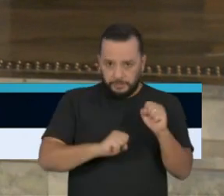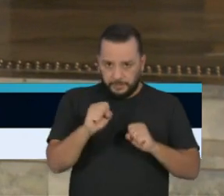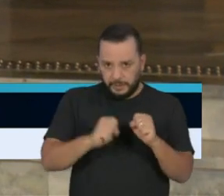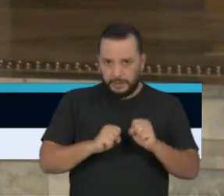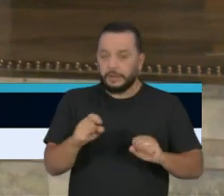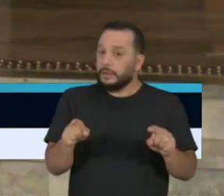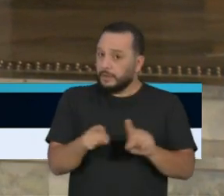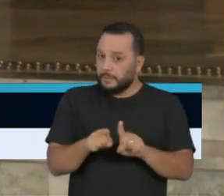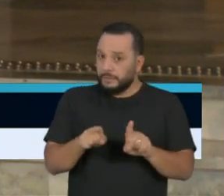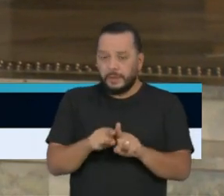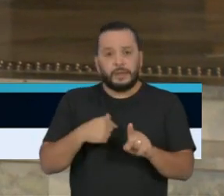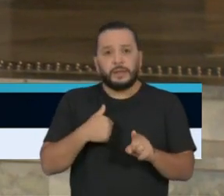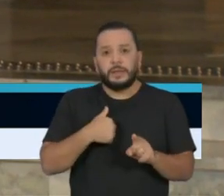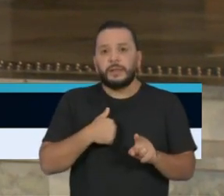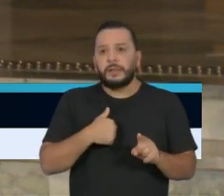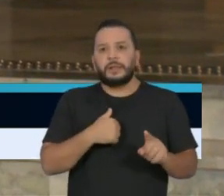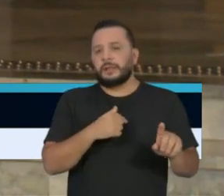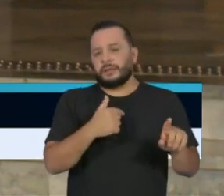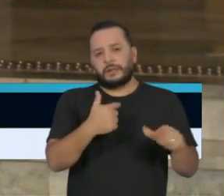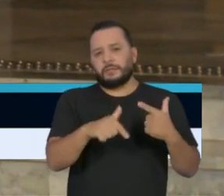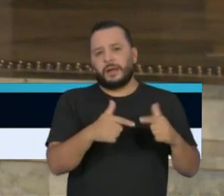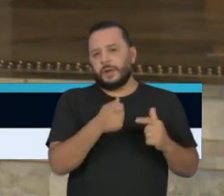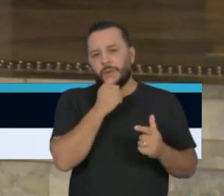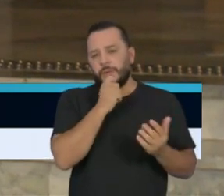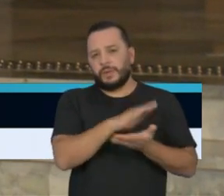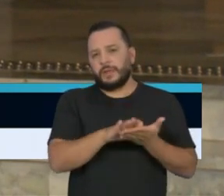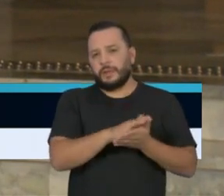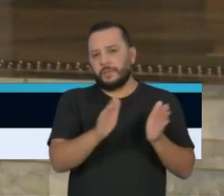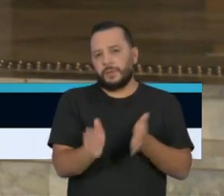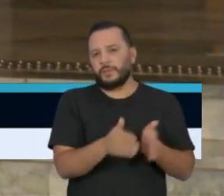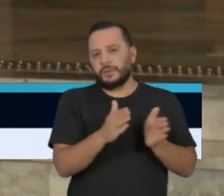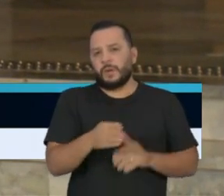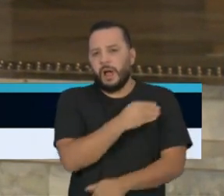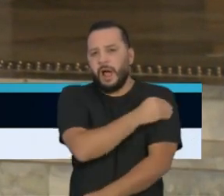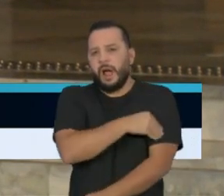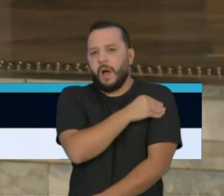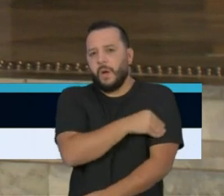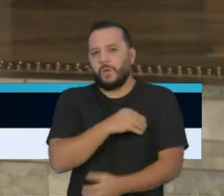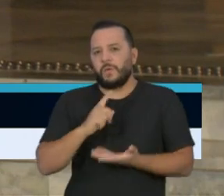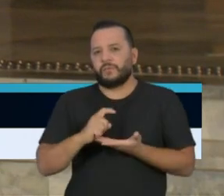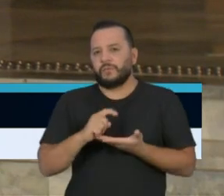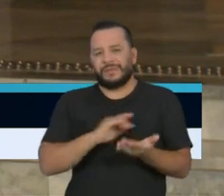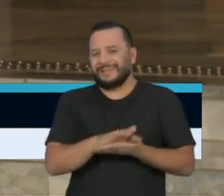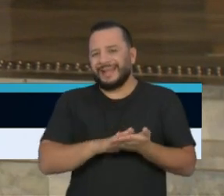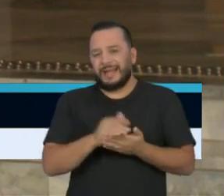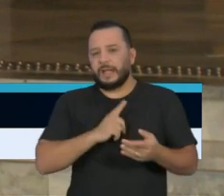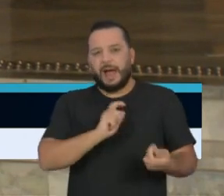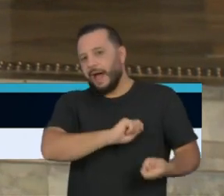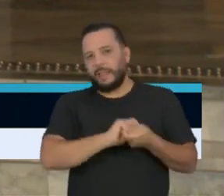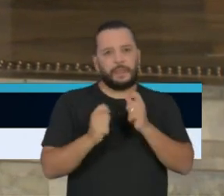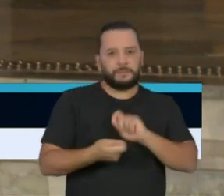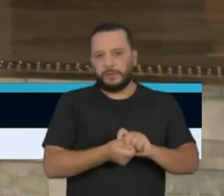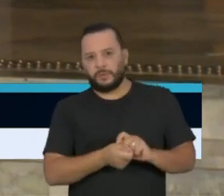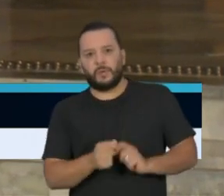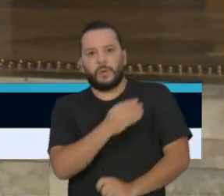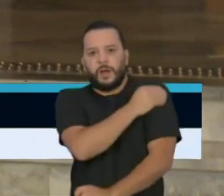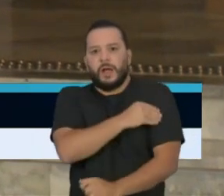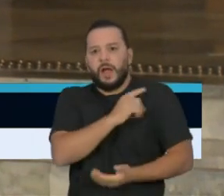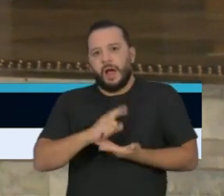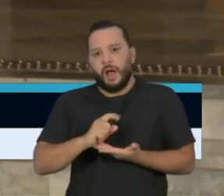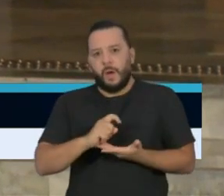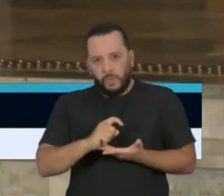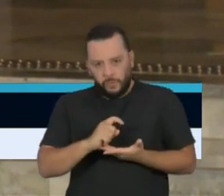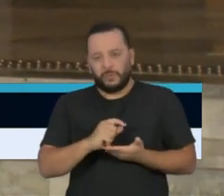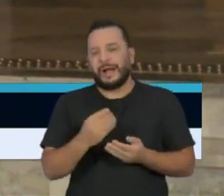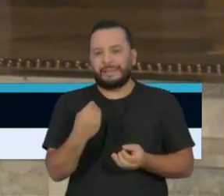que não faziam trabalhos dessa natureza, como a parte de produção de álcool, de álcool gel, embalagem desse álcool, para que chegue para as pessoas